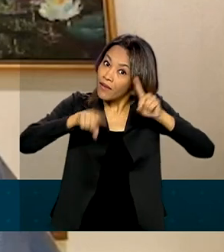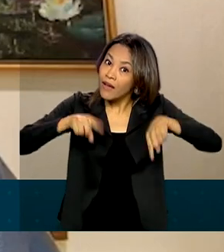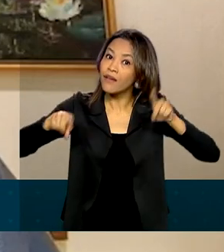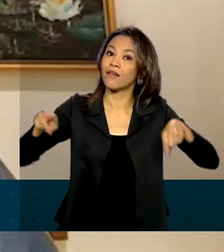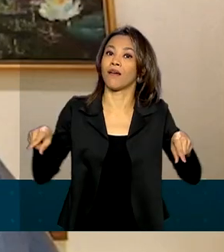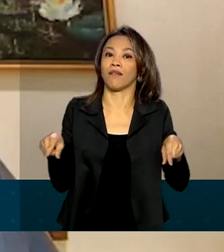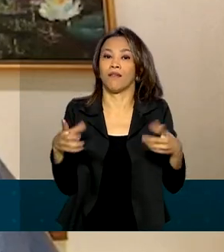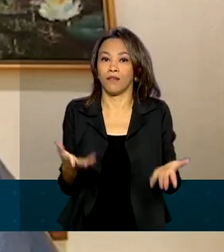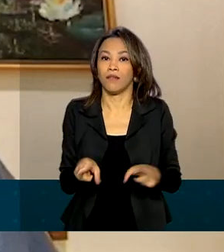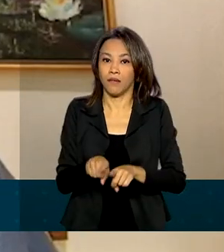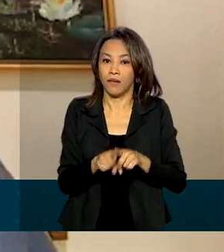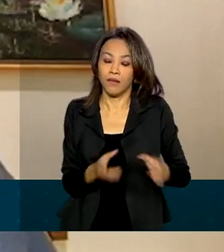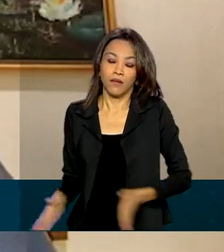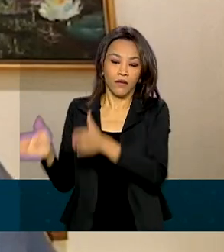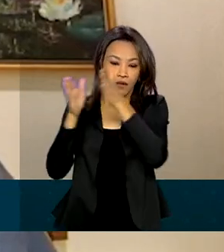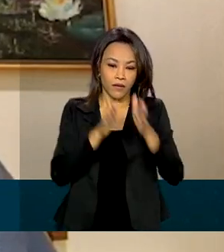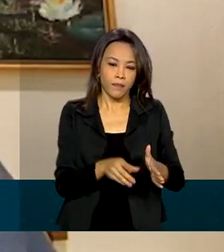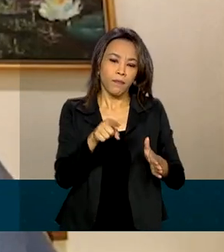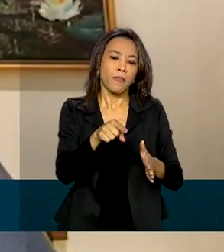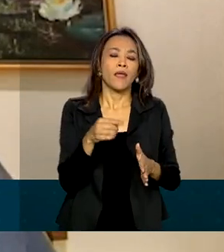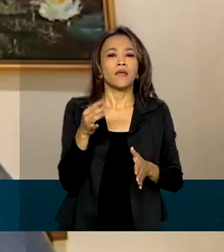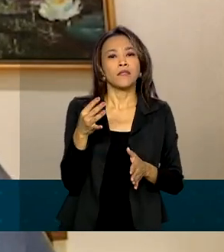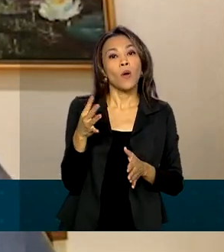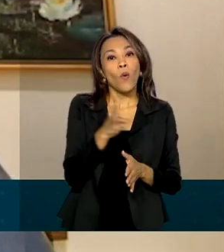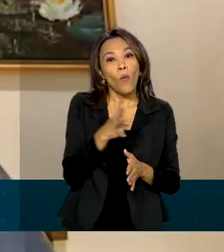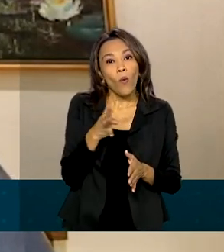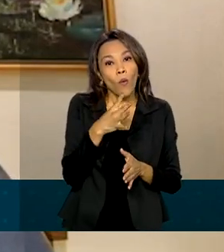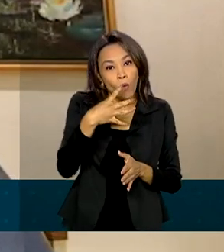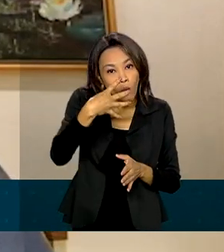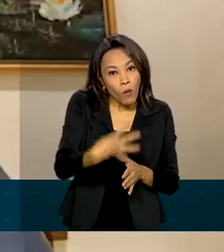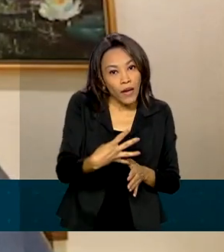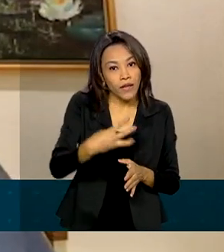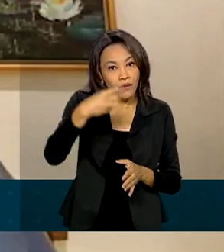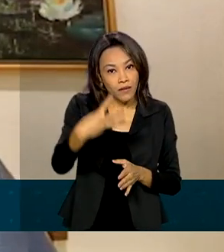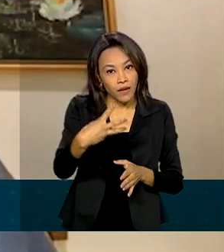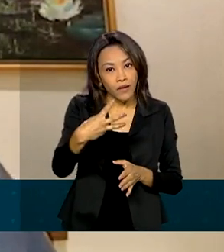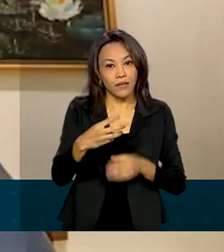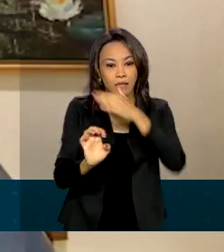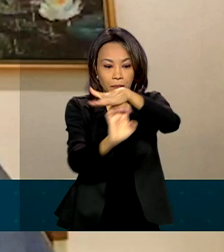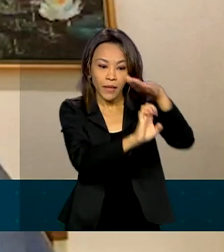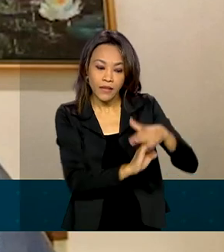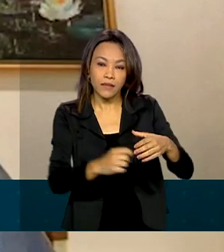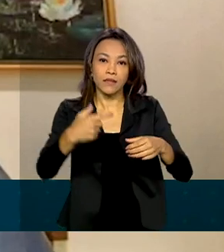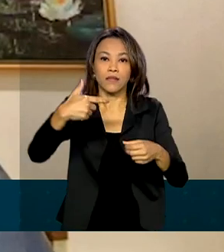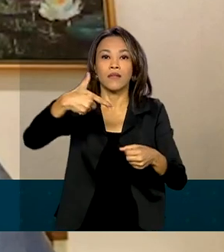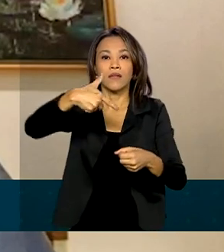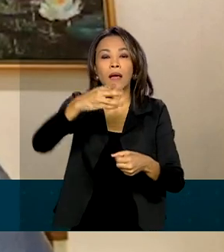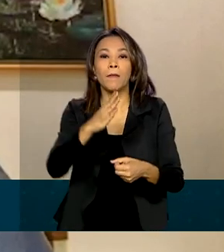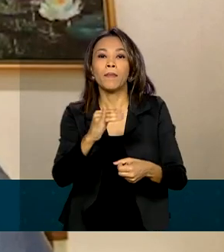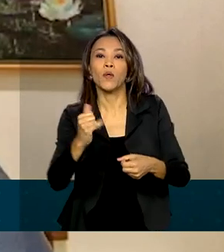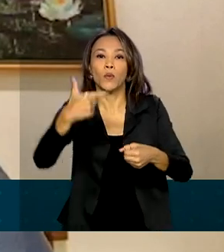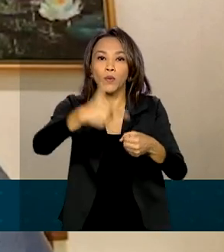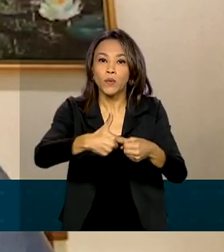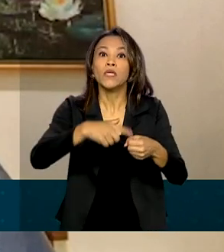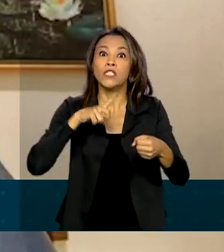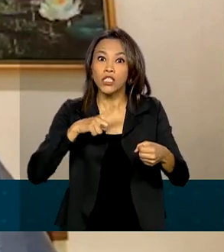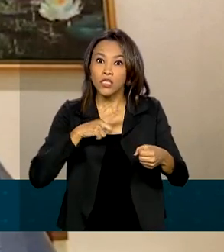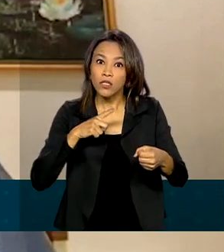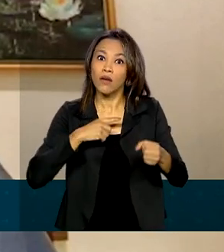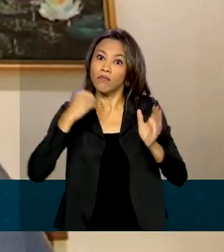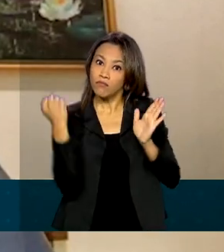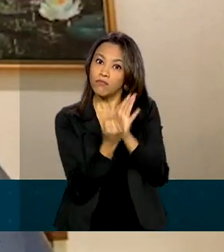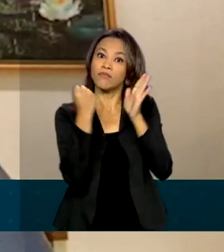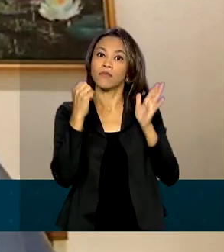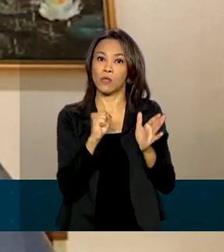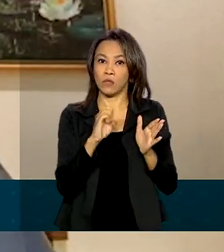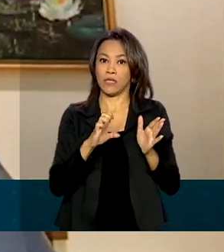leilão da Agência Nacional de Petróleo, das 43 empresas que comercializaram biodiesel, 41 delas tinham selo combustível social, o